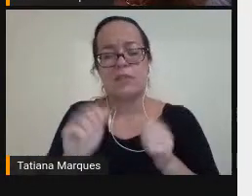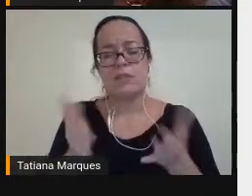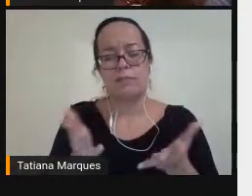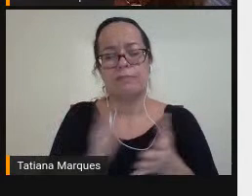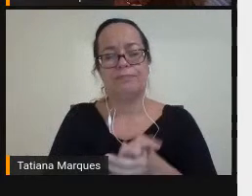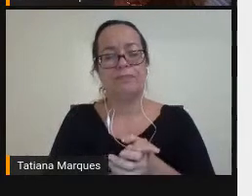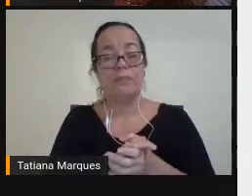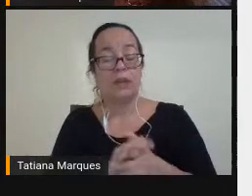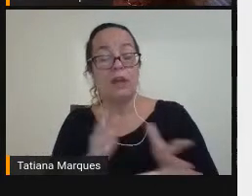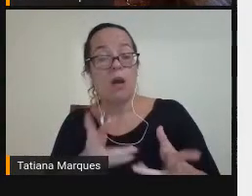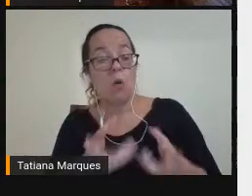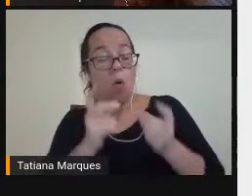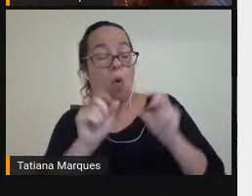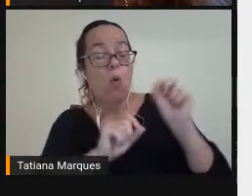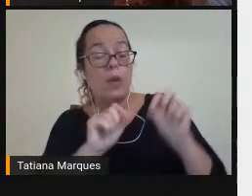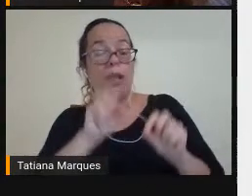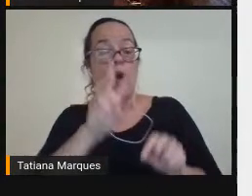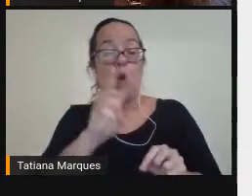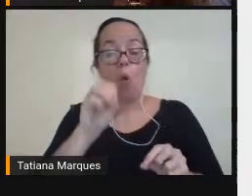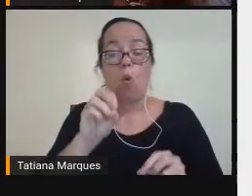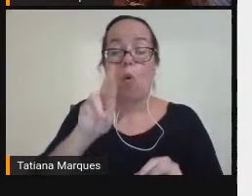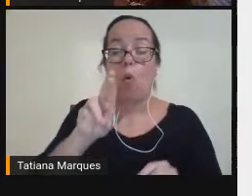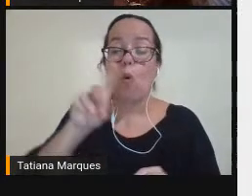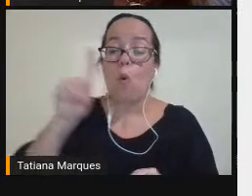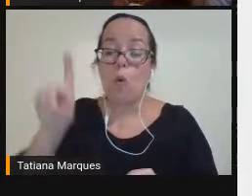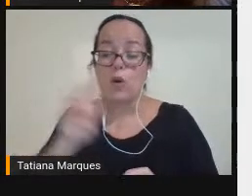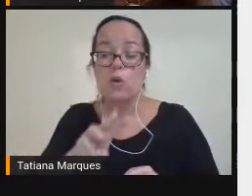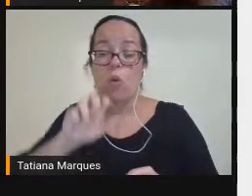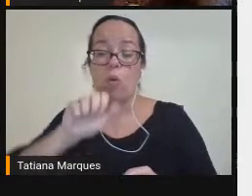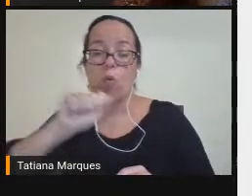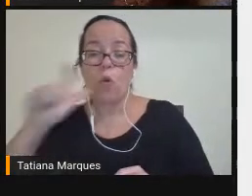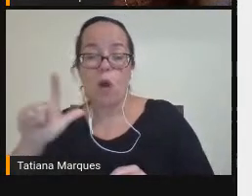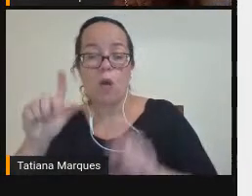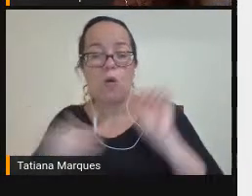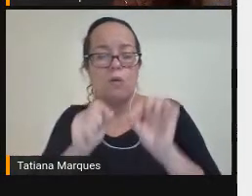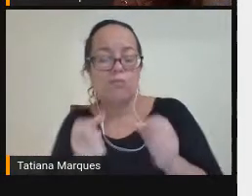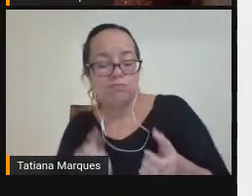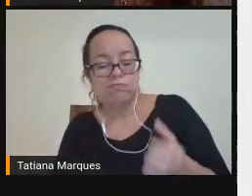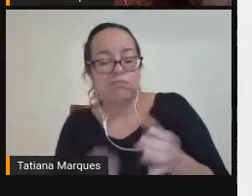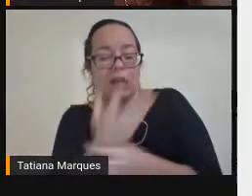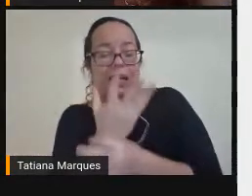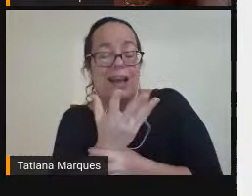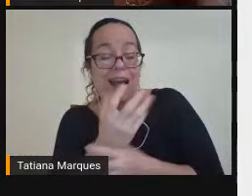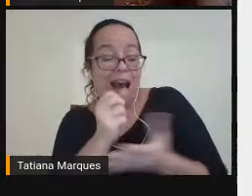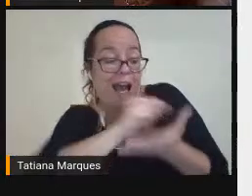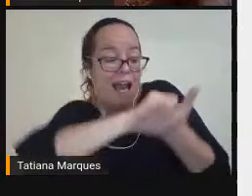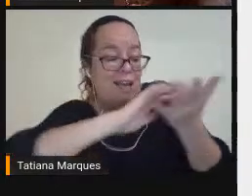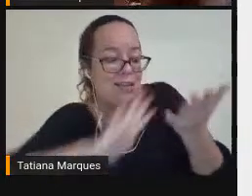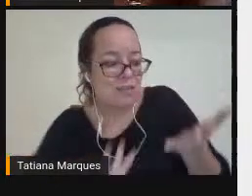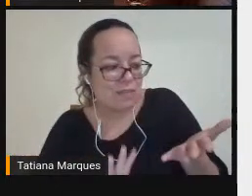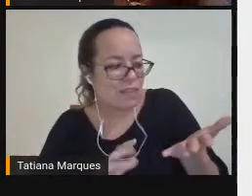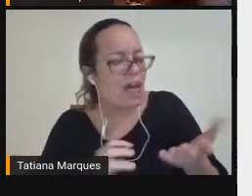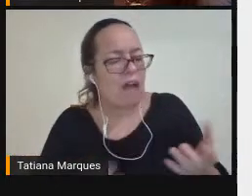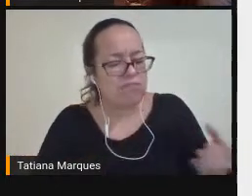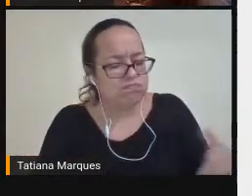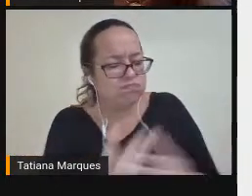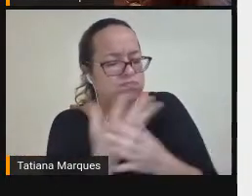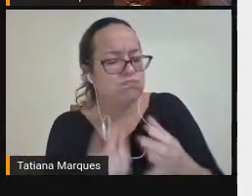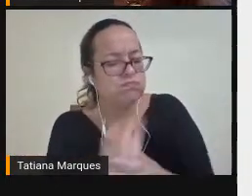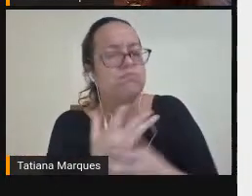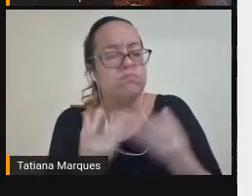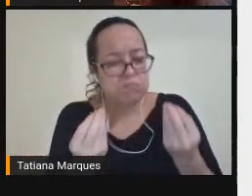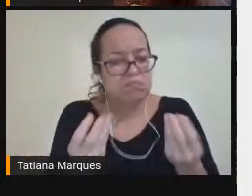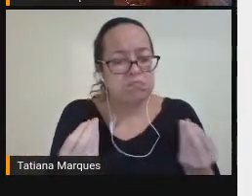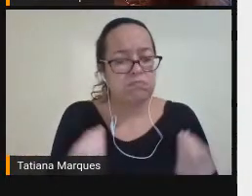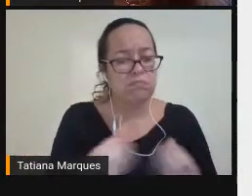Observa Que o Wordwall É uma plataforma Onde a gente consegue Criar diversas Atividades Que tem aqui É super